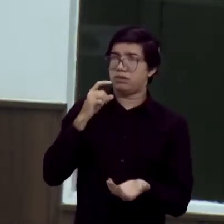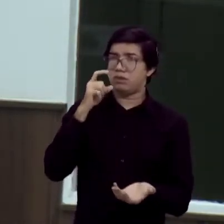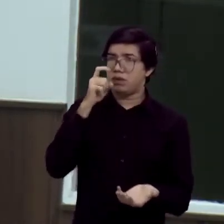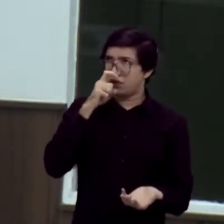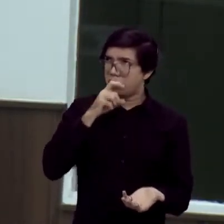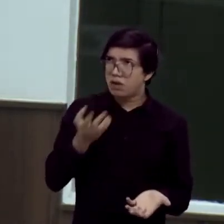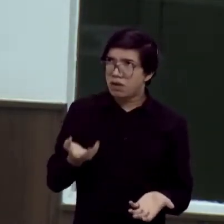injusto. vamos lá.